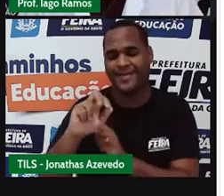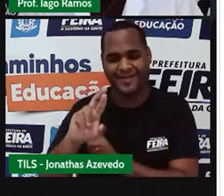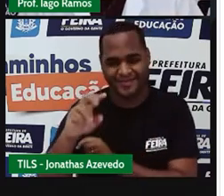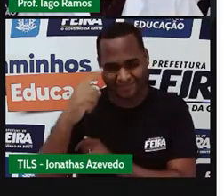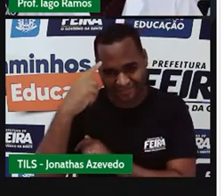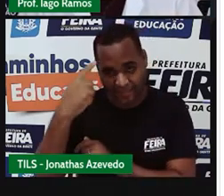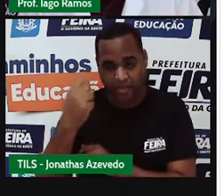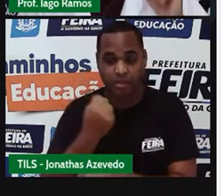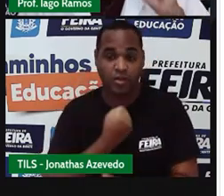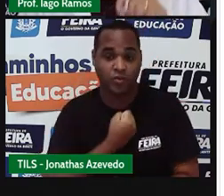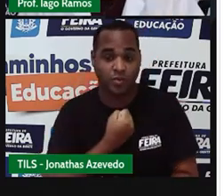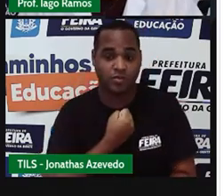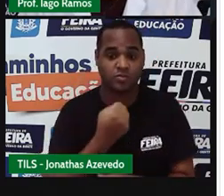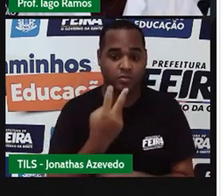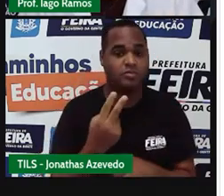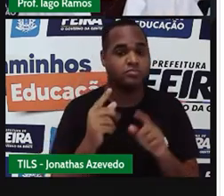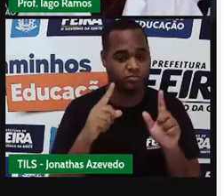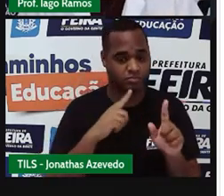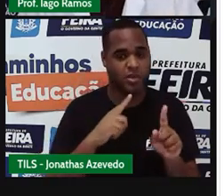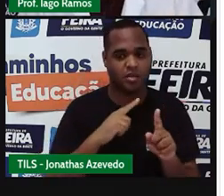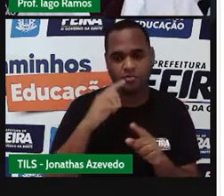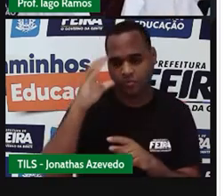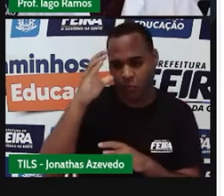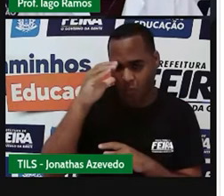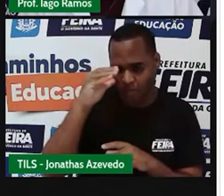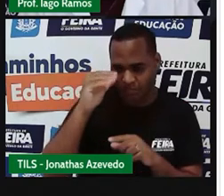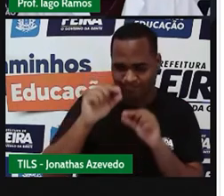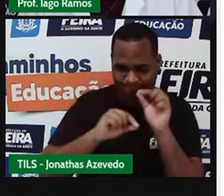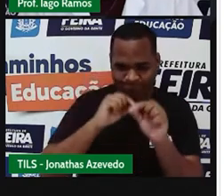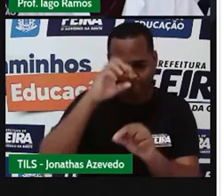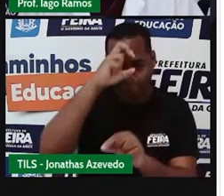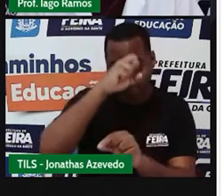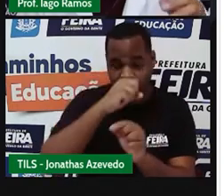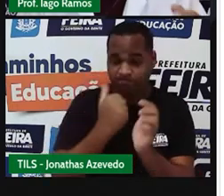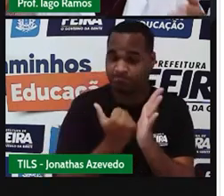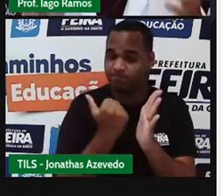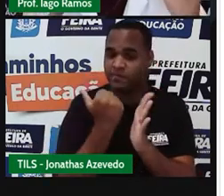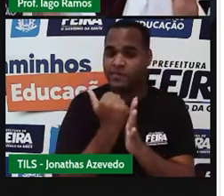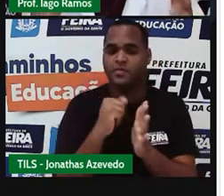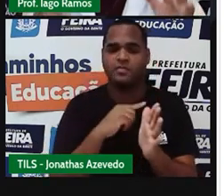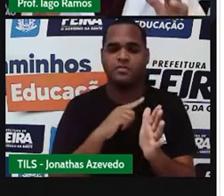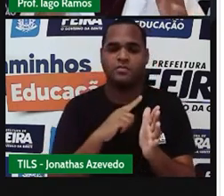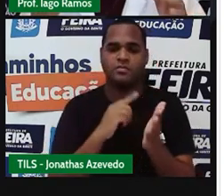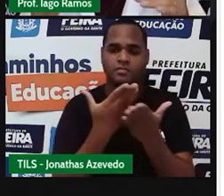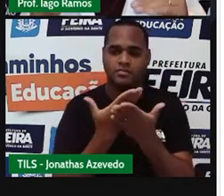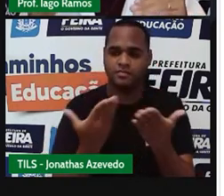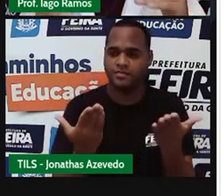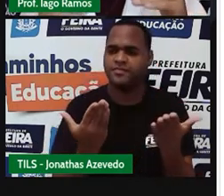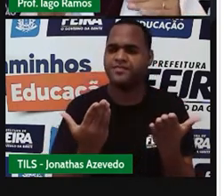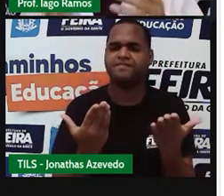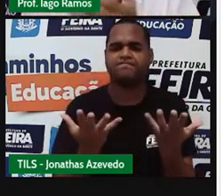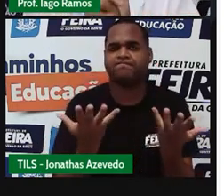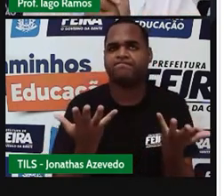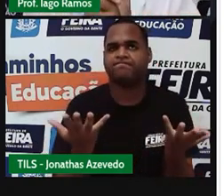tabuada do 2, existe essa curiosidade. Você tem aí uma... Vamos dizer assim,